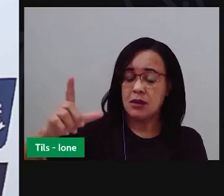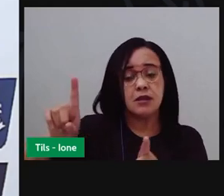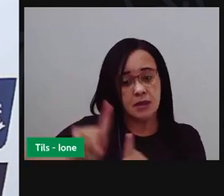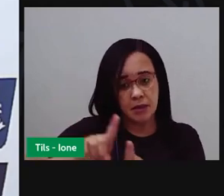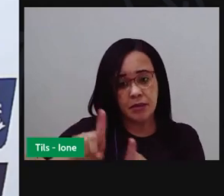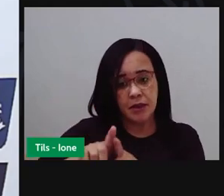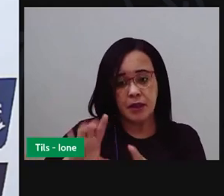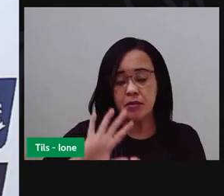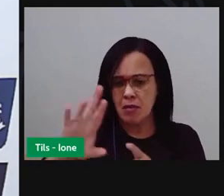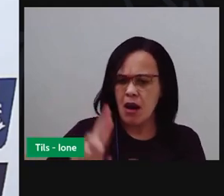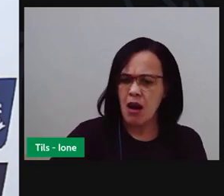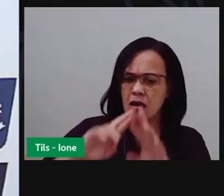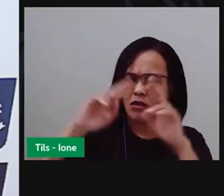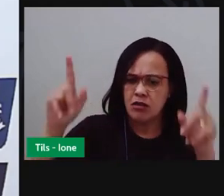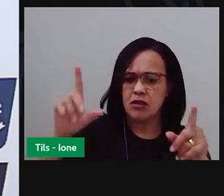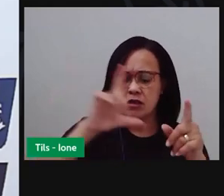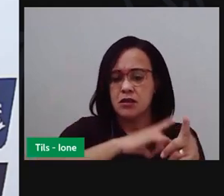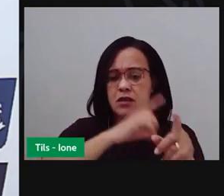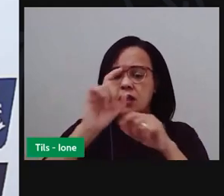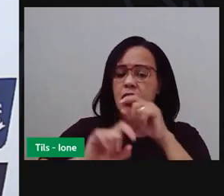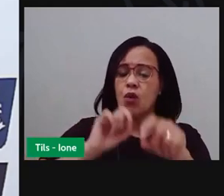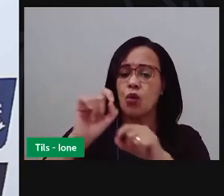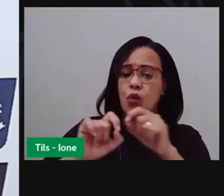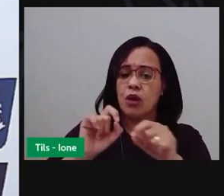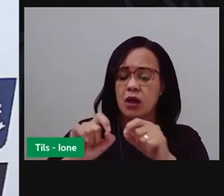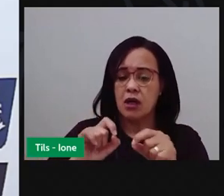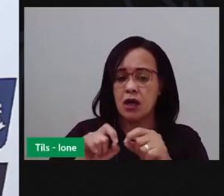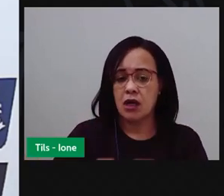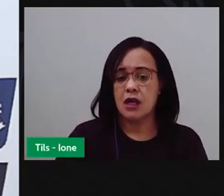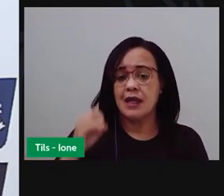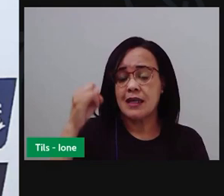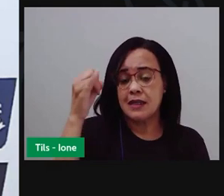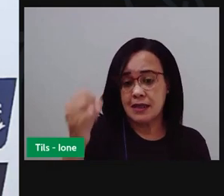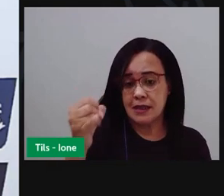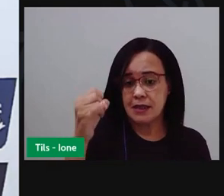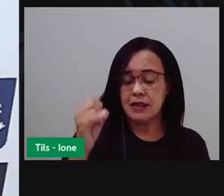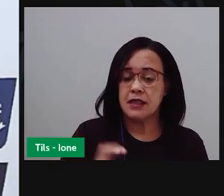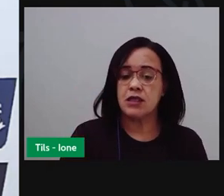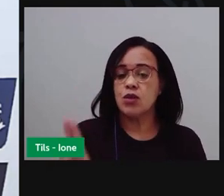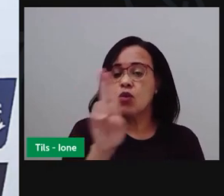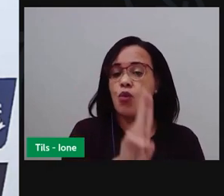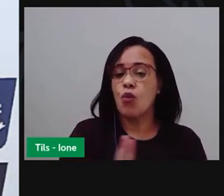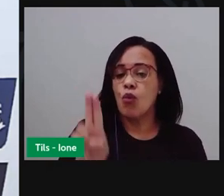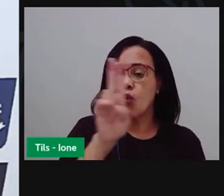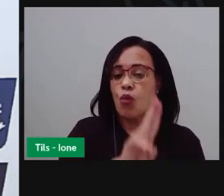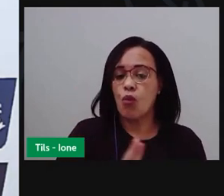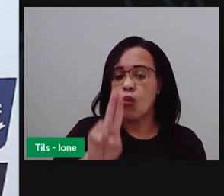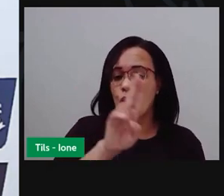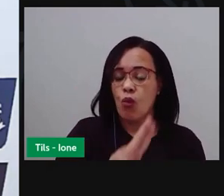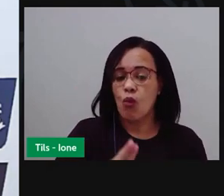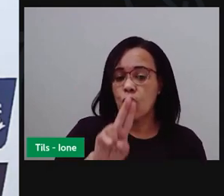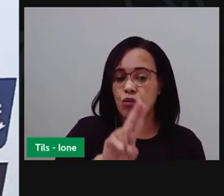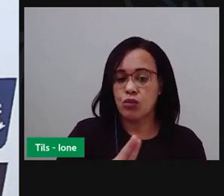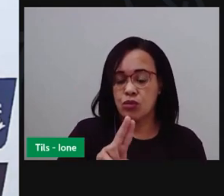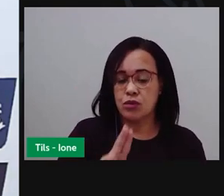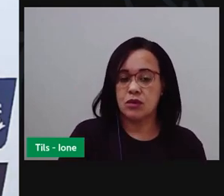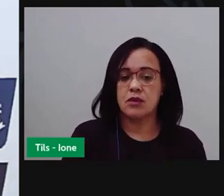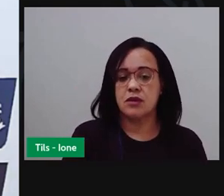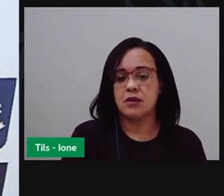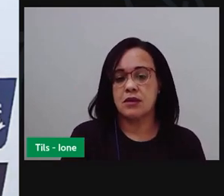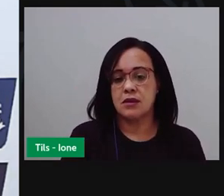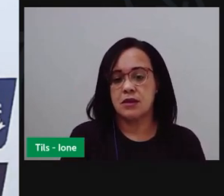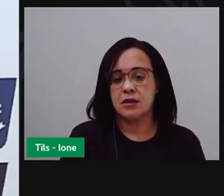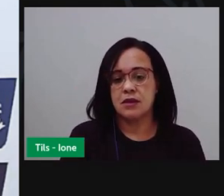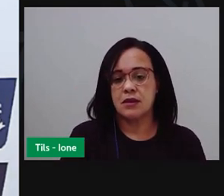crianças. Quando a gente utiliza uma unidade, uma medida convencional, ela